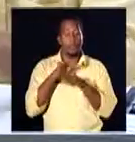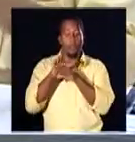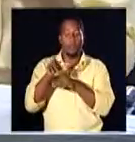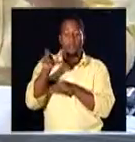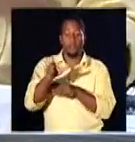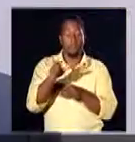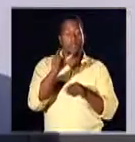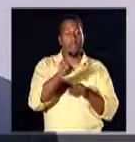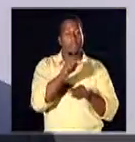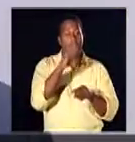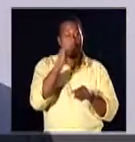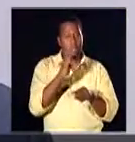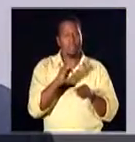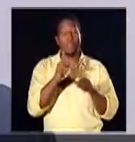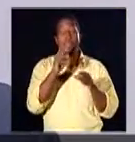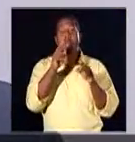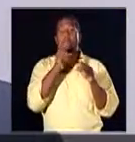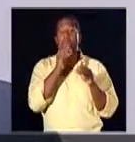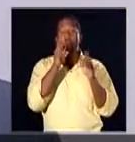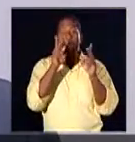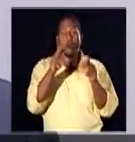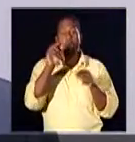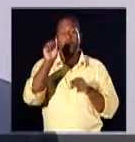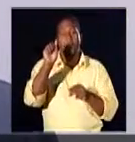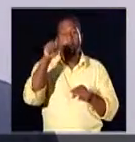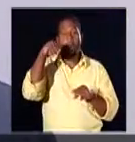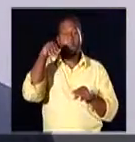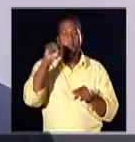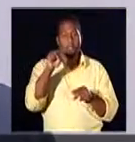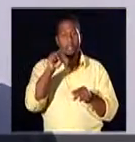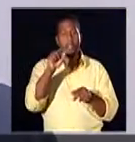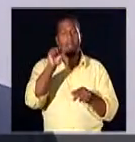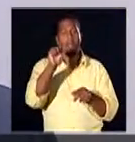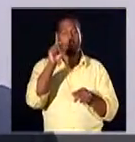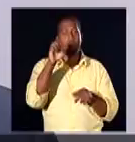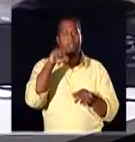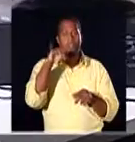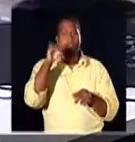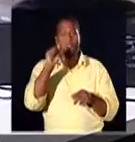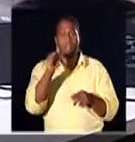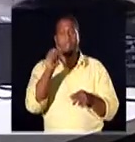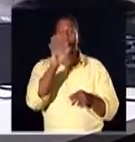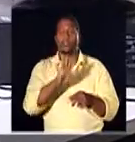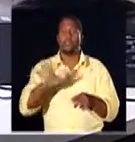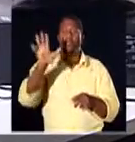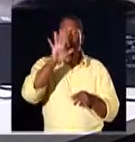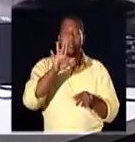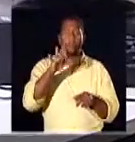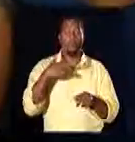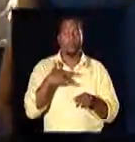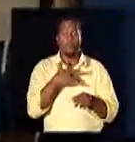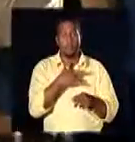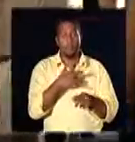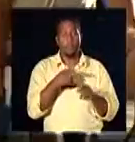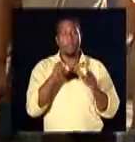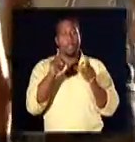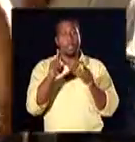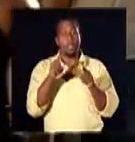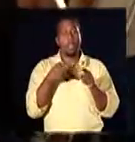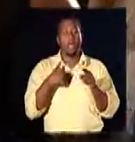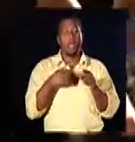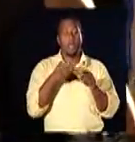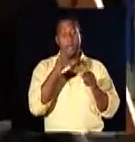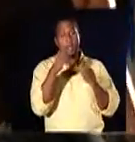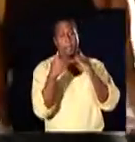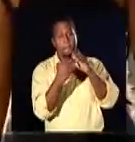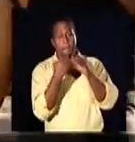setores brasileiros, como é o caso da ANS, Agência Nacional de Saúde, que trabalha para o equilíbrio nas relações entre